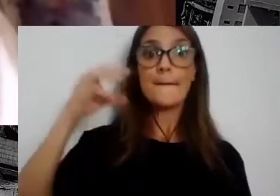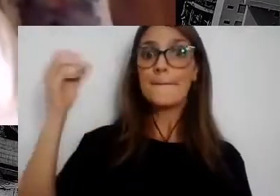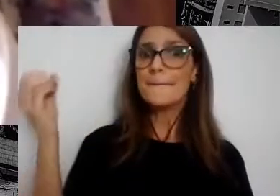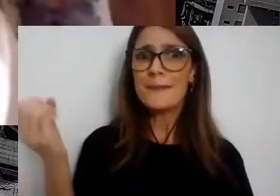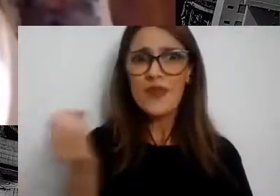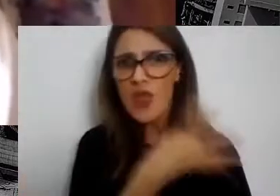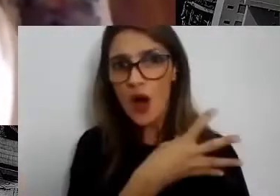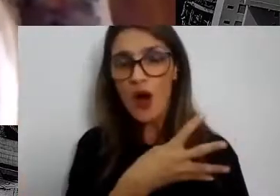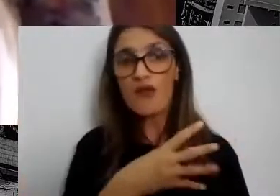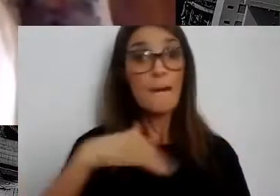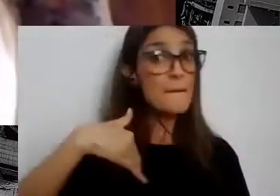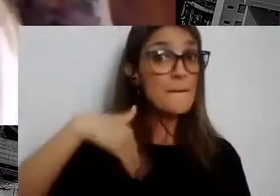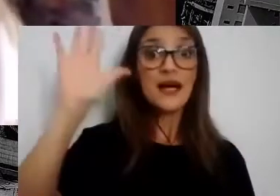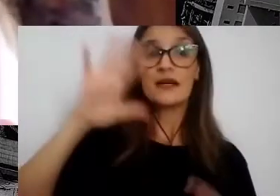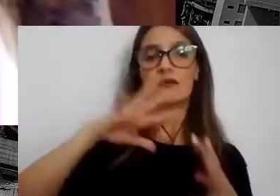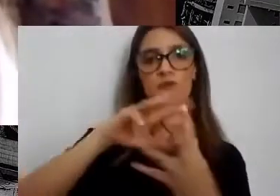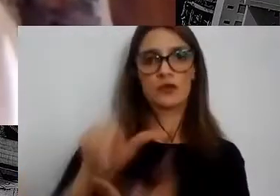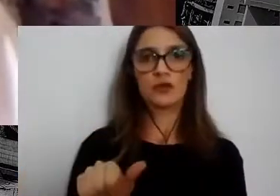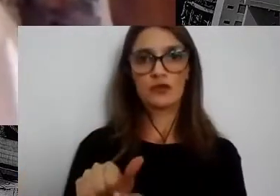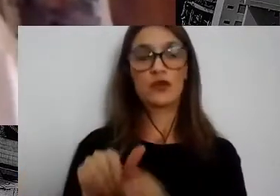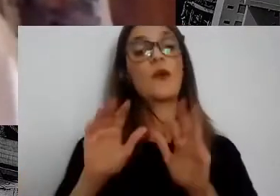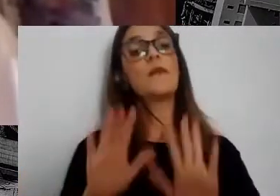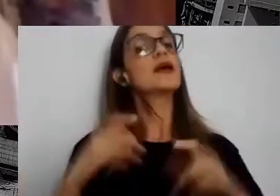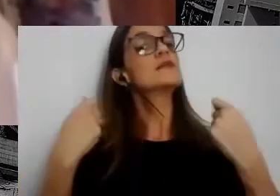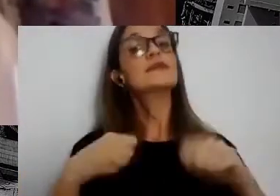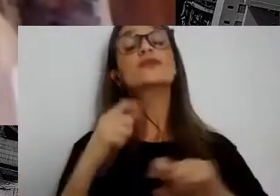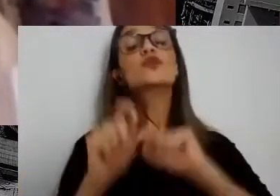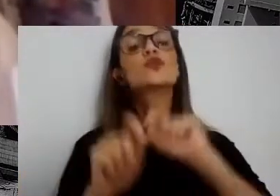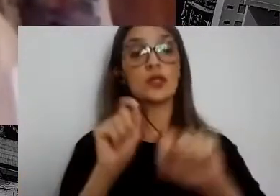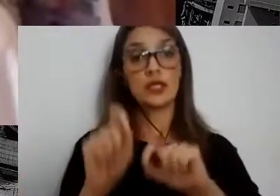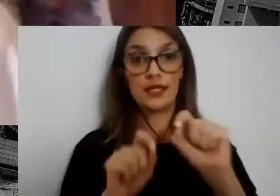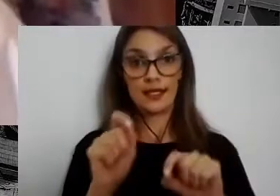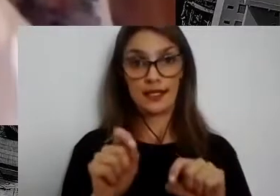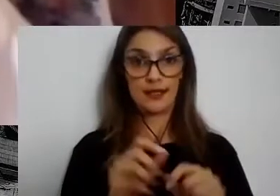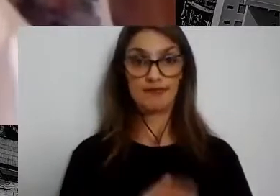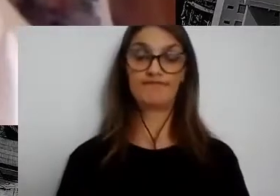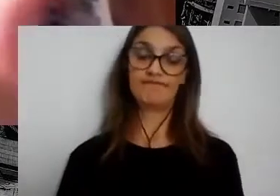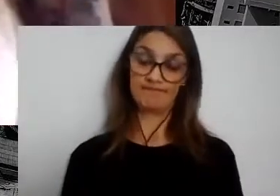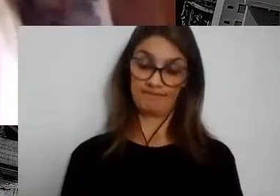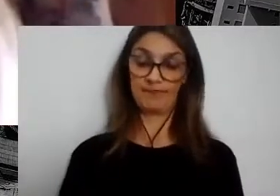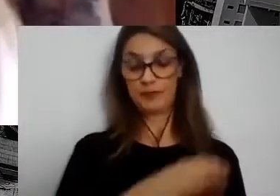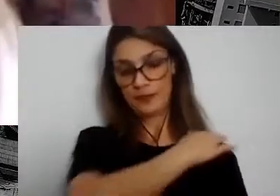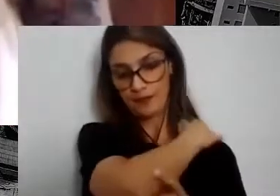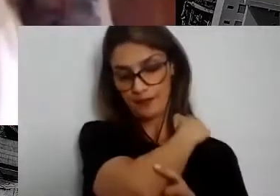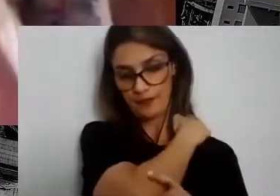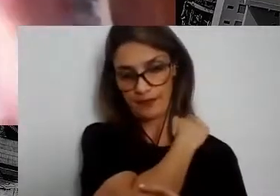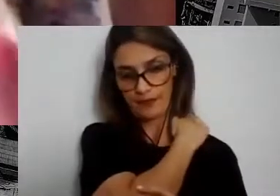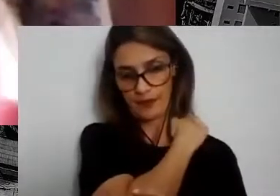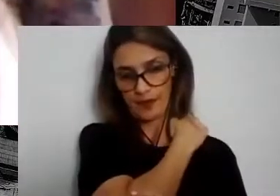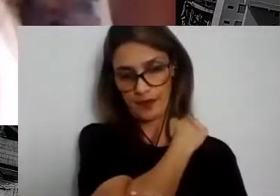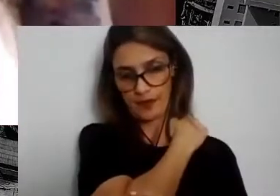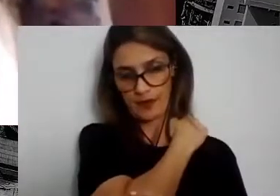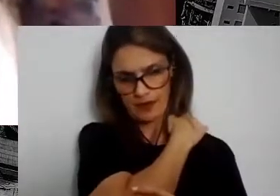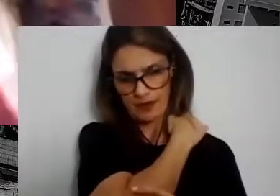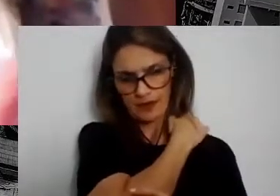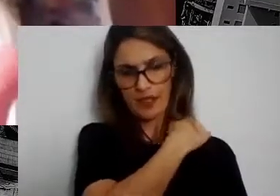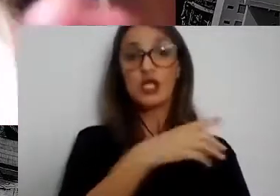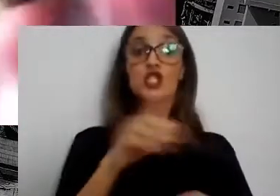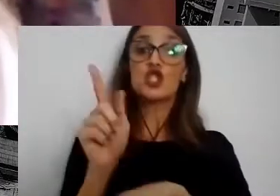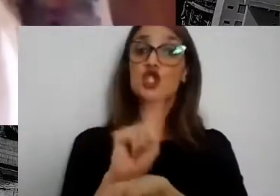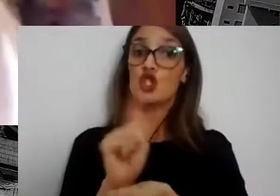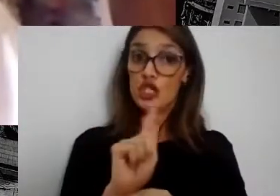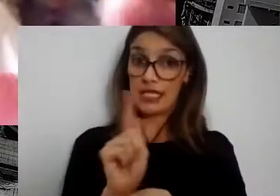seja implementada, implementada na sua integralidade, quer dizer, implementar os instrumentos de gestão, que são